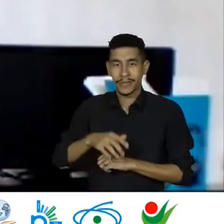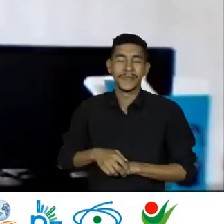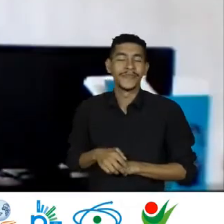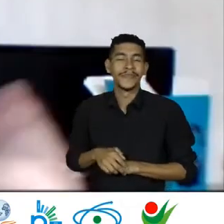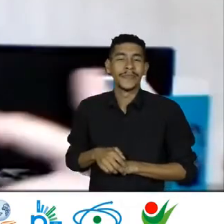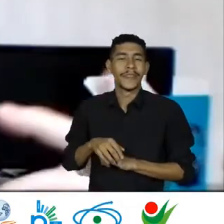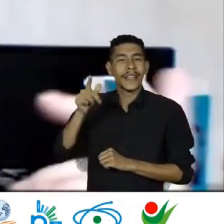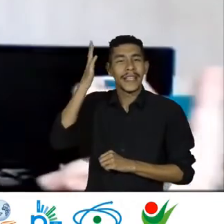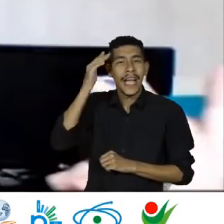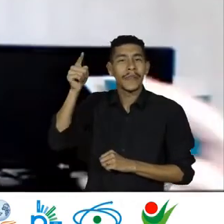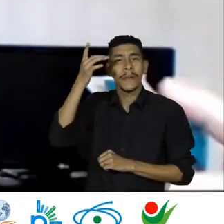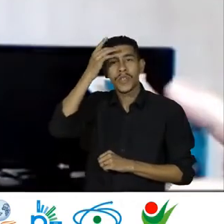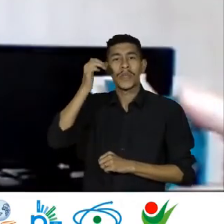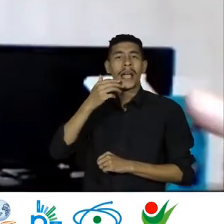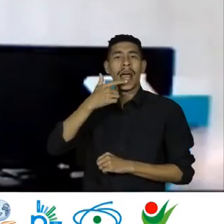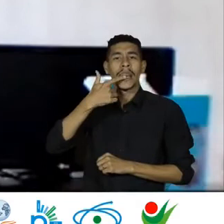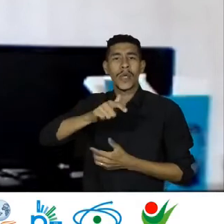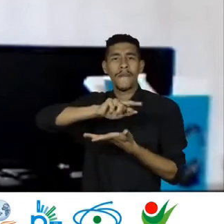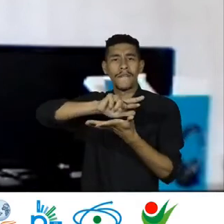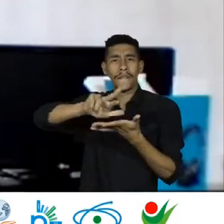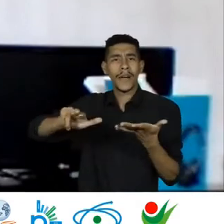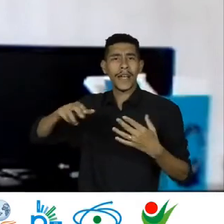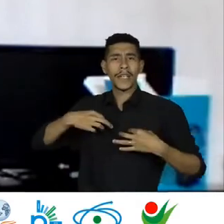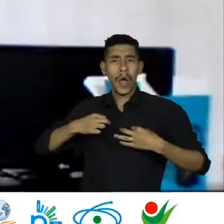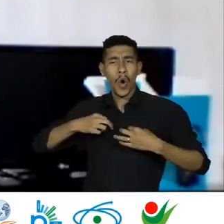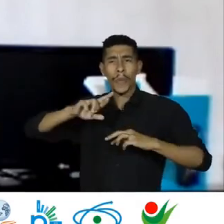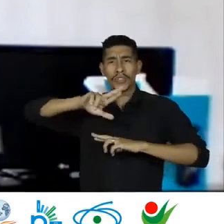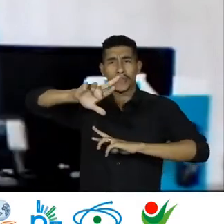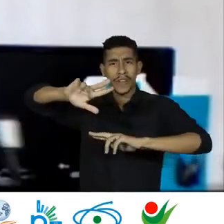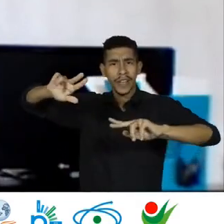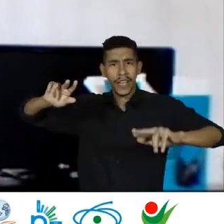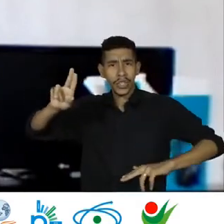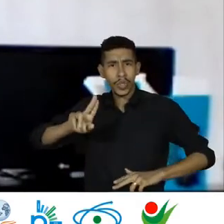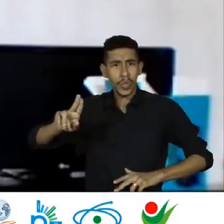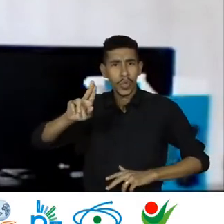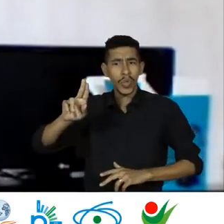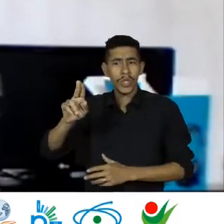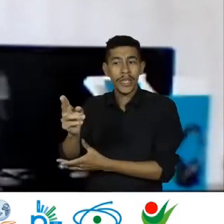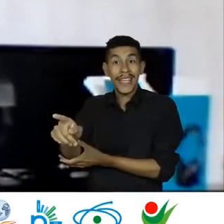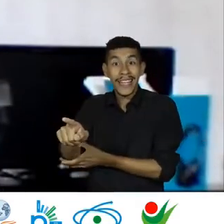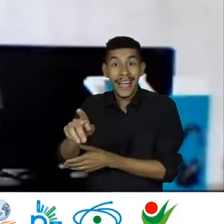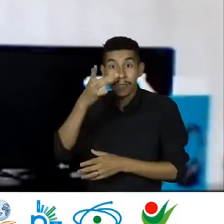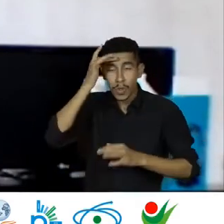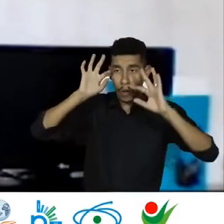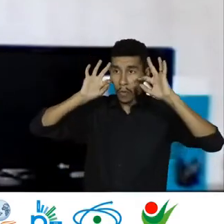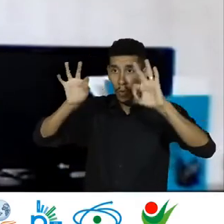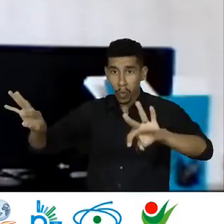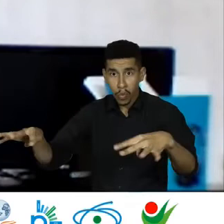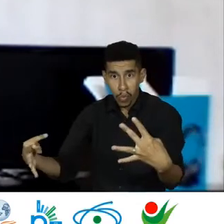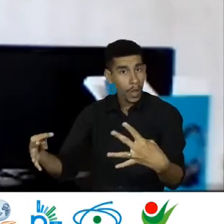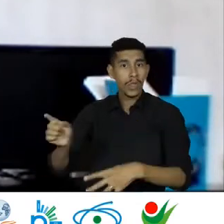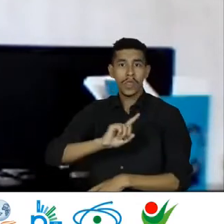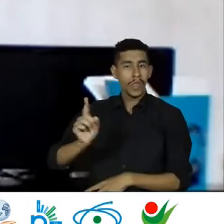sei quantas línguas Usando roupas Não sei De lugares Tão diferentes E o Vertovec Ele nos chama A atenção Para isso Então o que